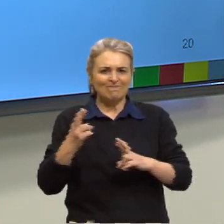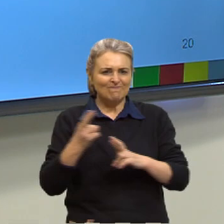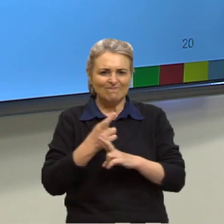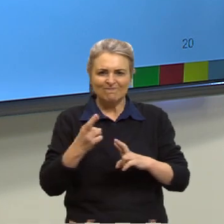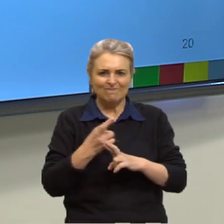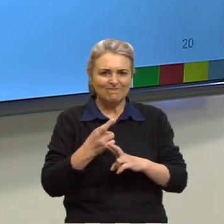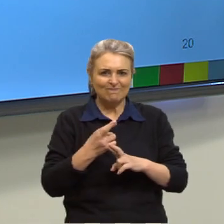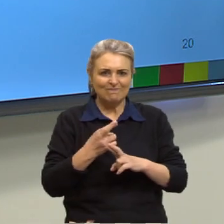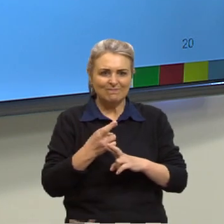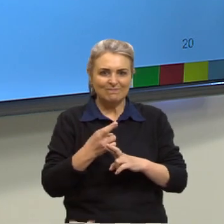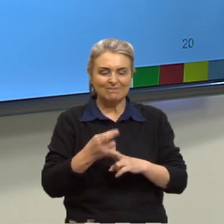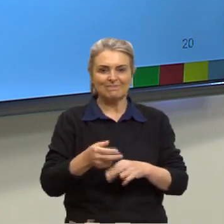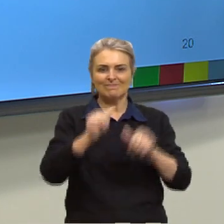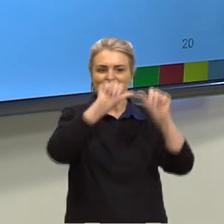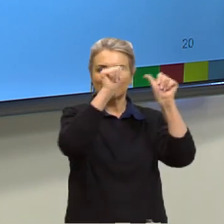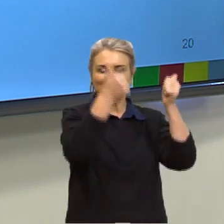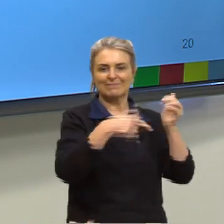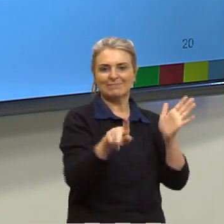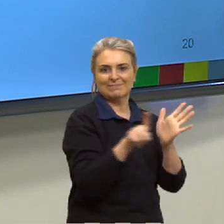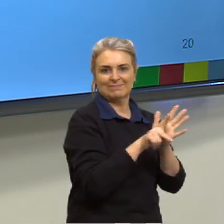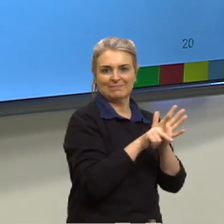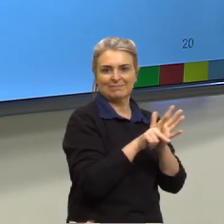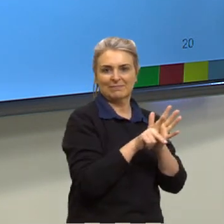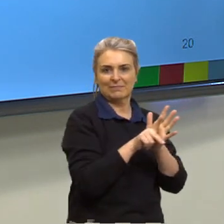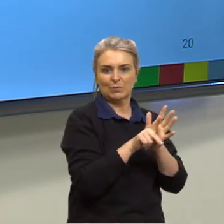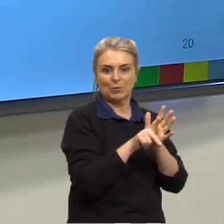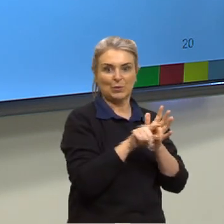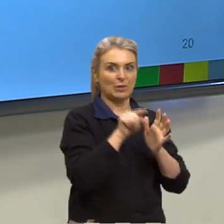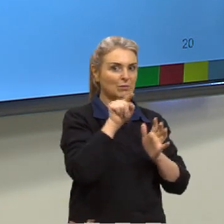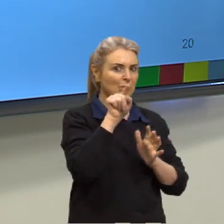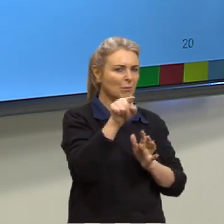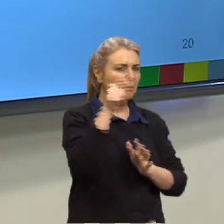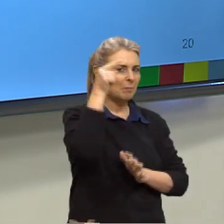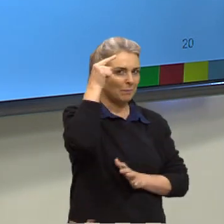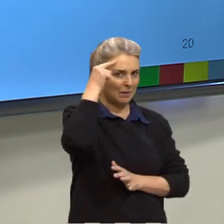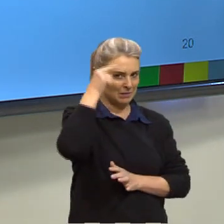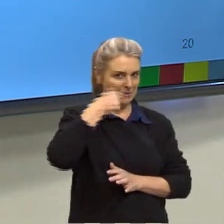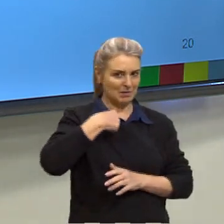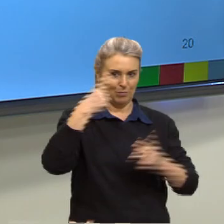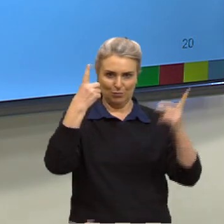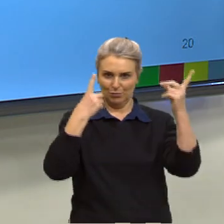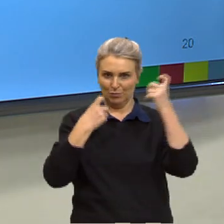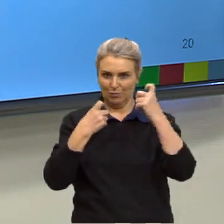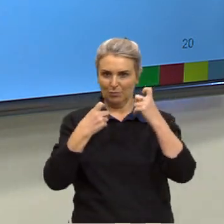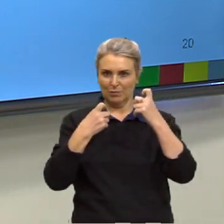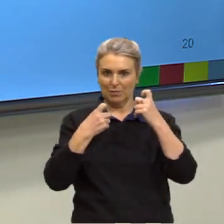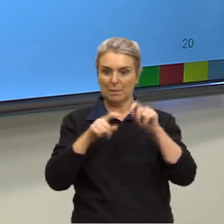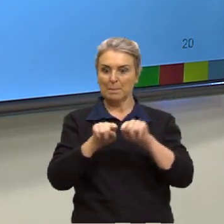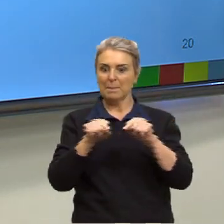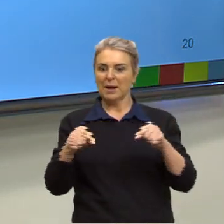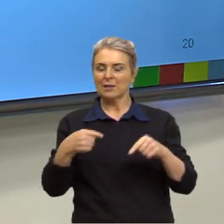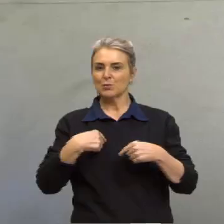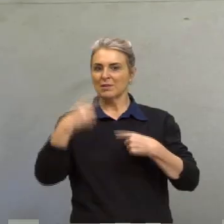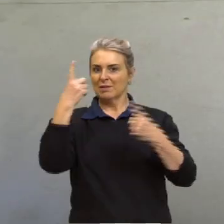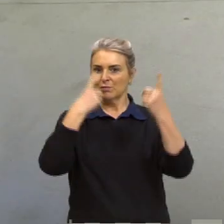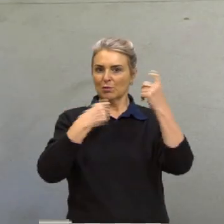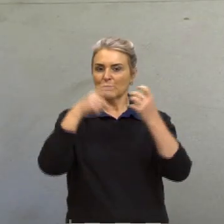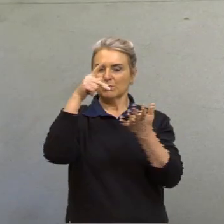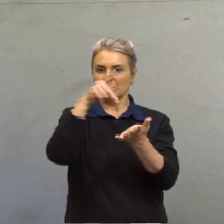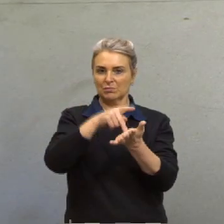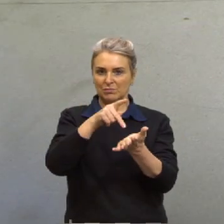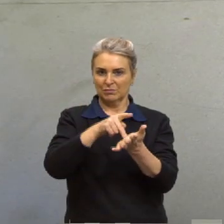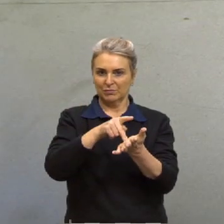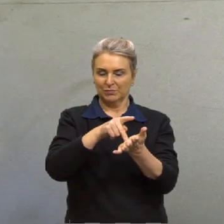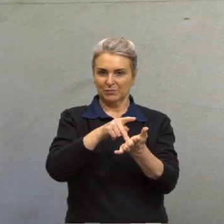que é ser e o que esperam que eu seja? É isso que o autor está trazendo ali. E ali, a questão